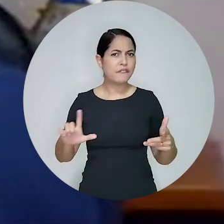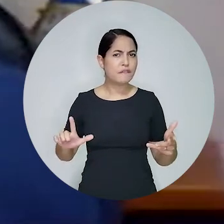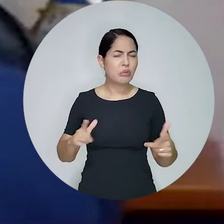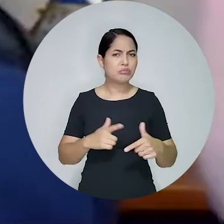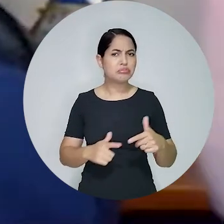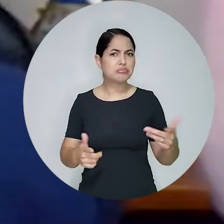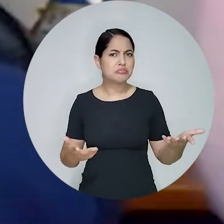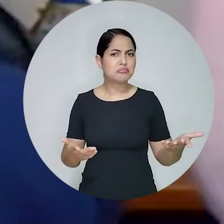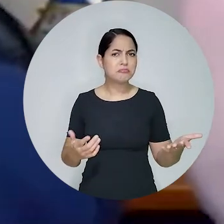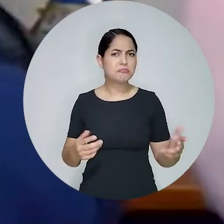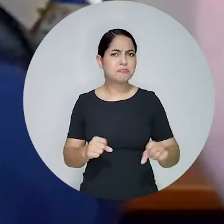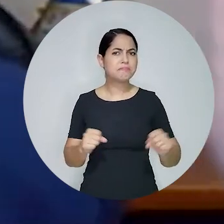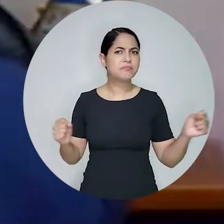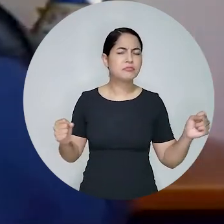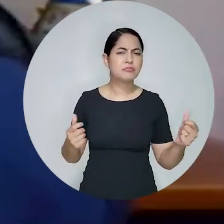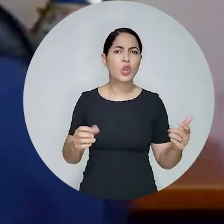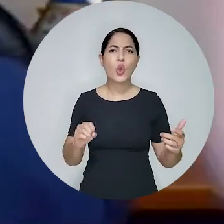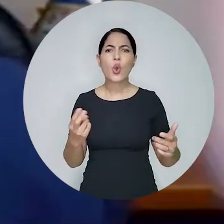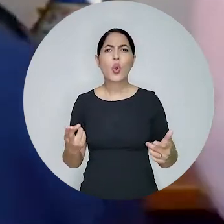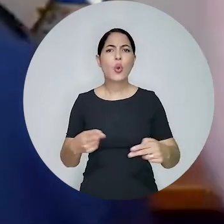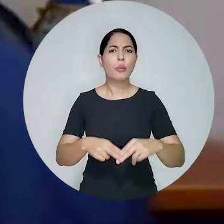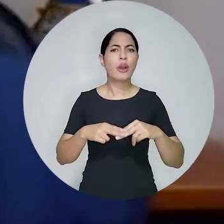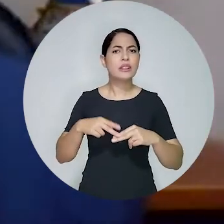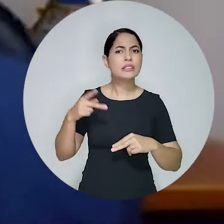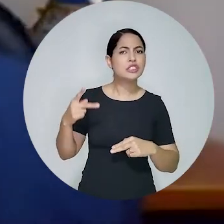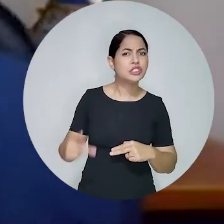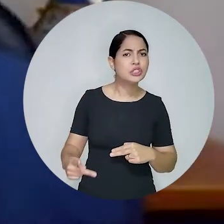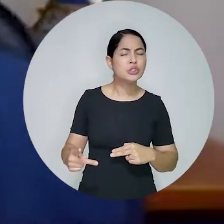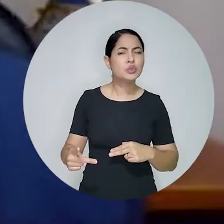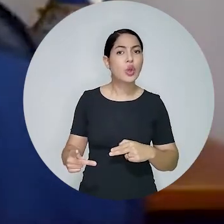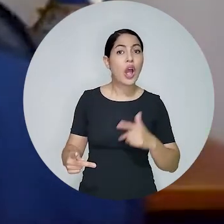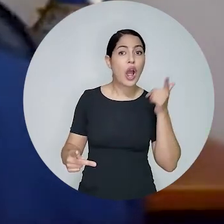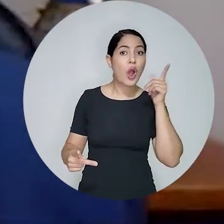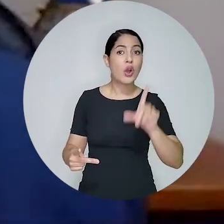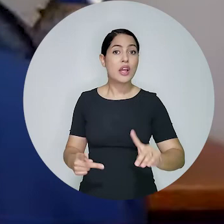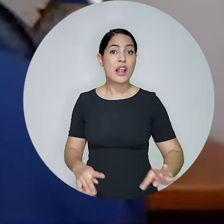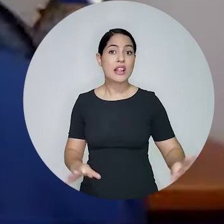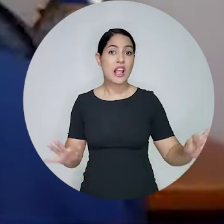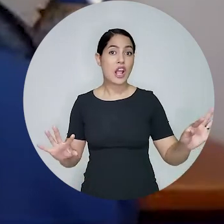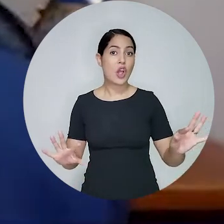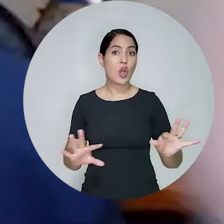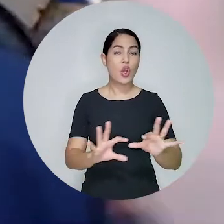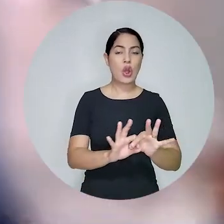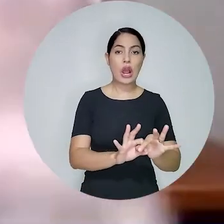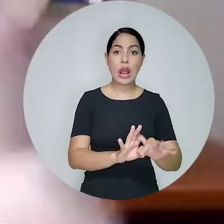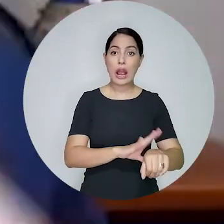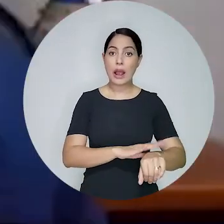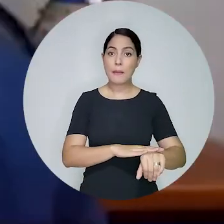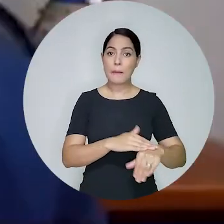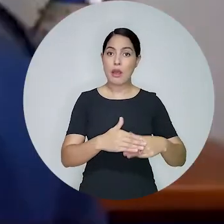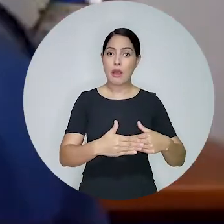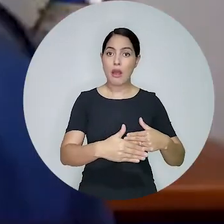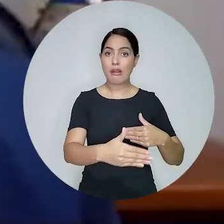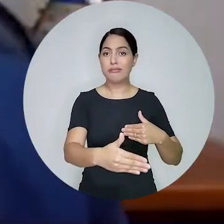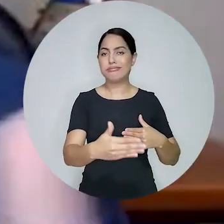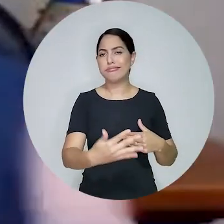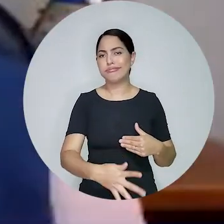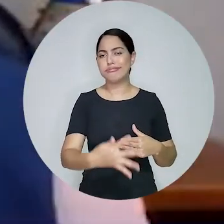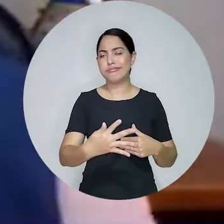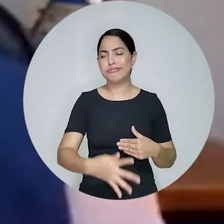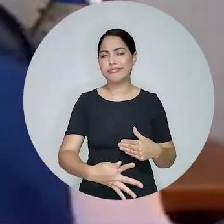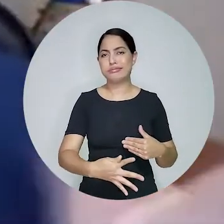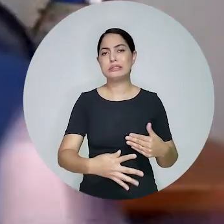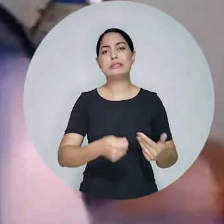intangibilidade? Ou, por um outro lado, foi essa intangibilidade que se viu acentuada pela